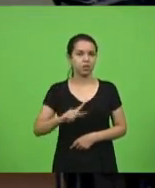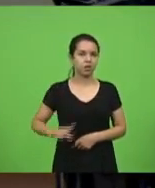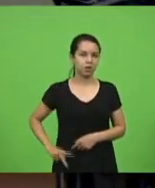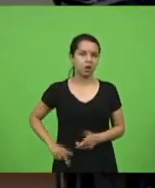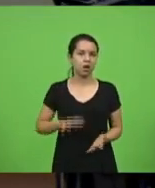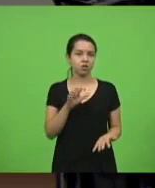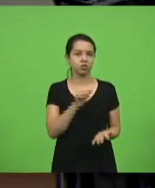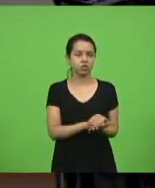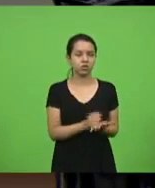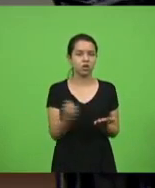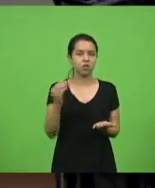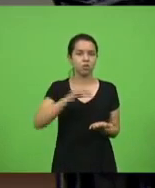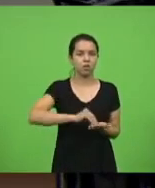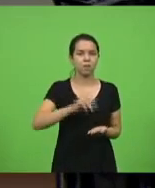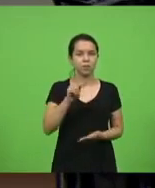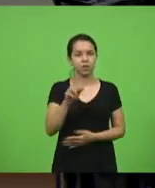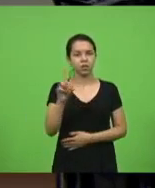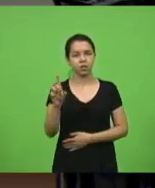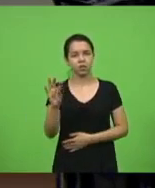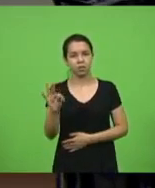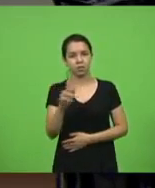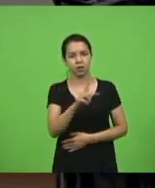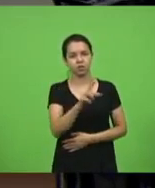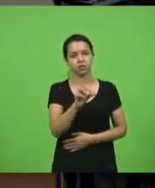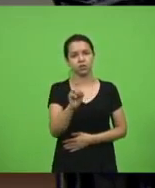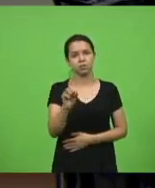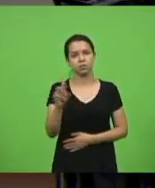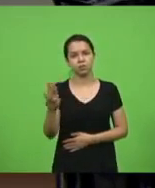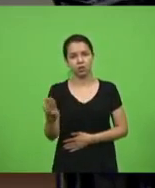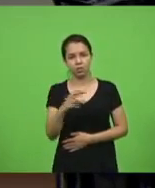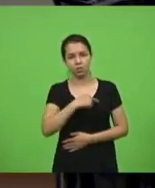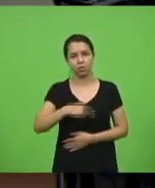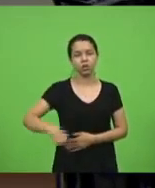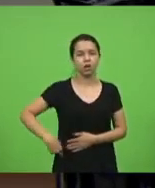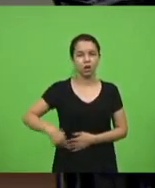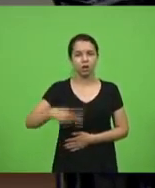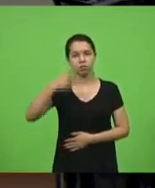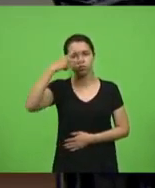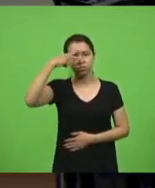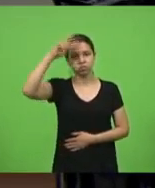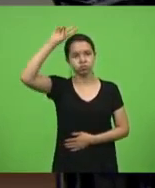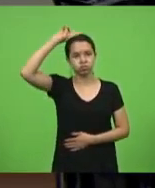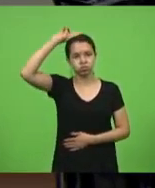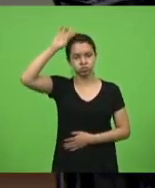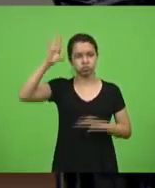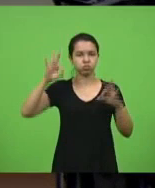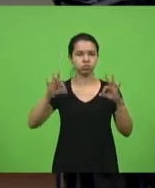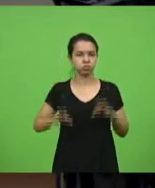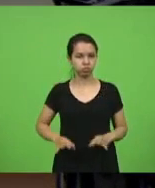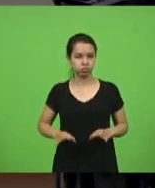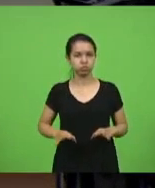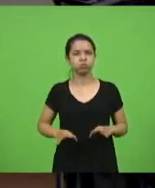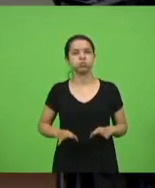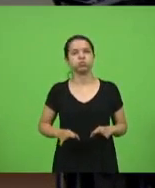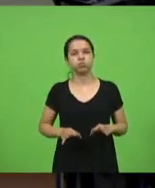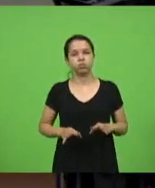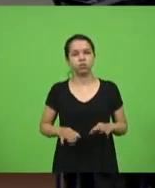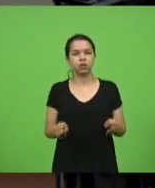no bloco PDT, PSDB e republicanos, o deputado Vicente Caroprezo, confirma, não é, deputado? E também,